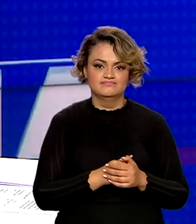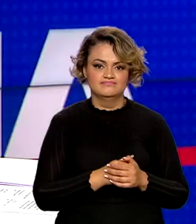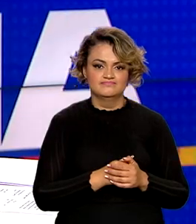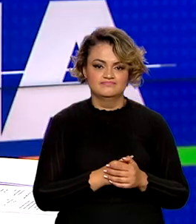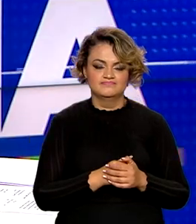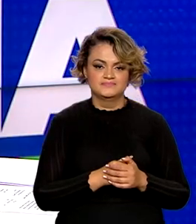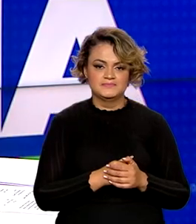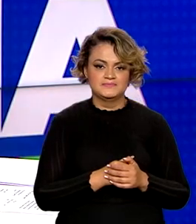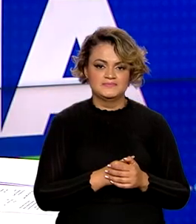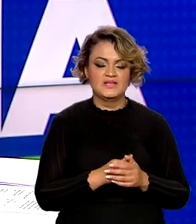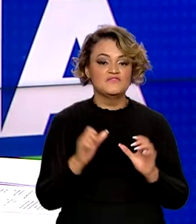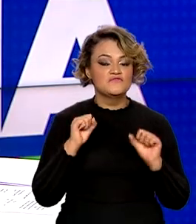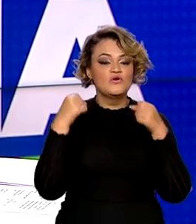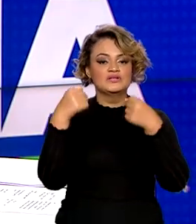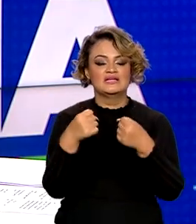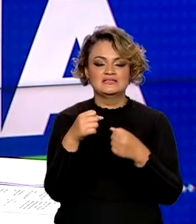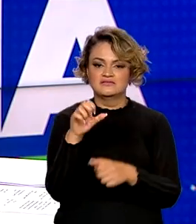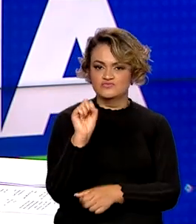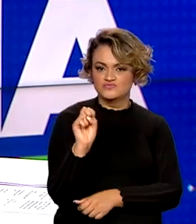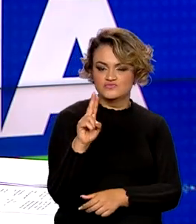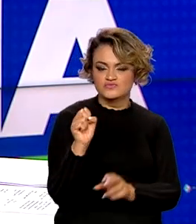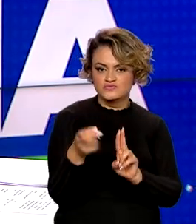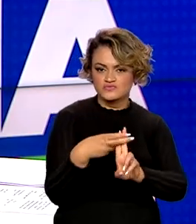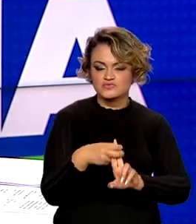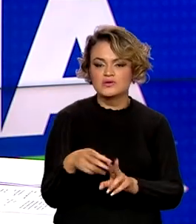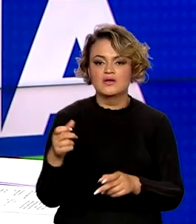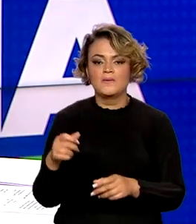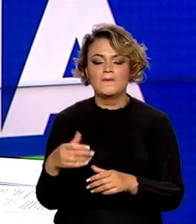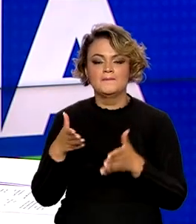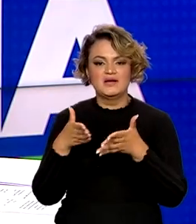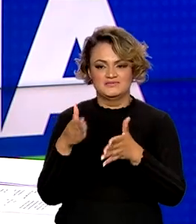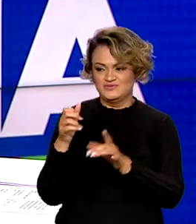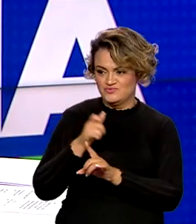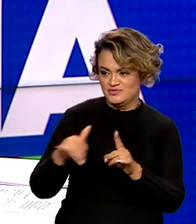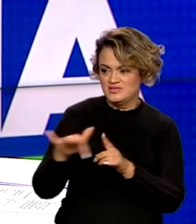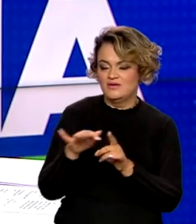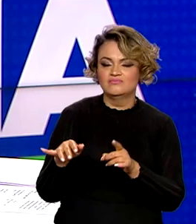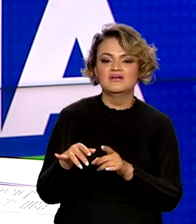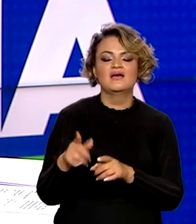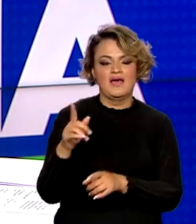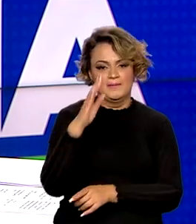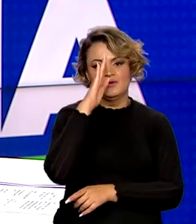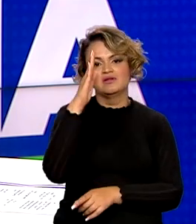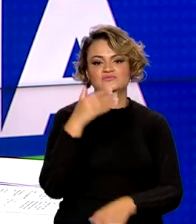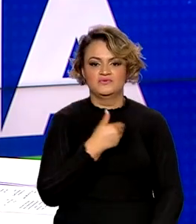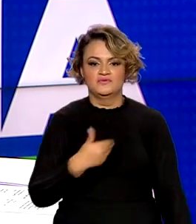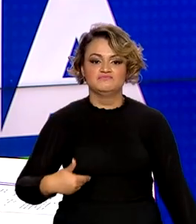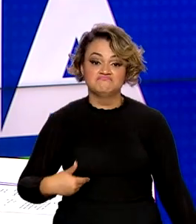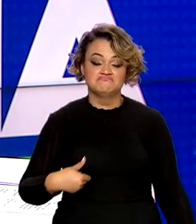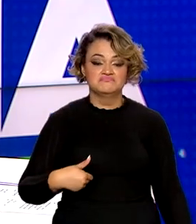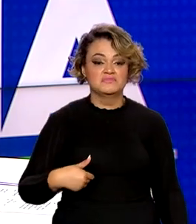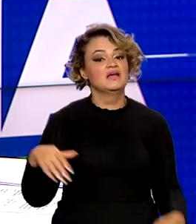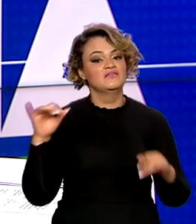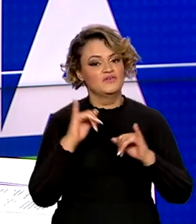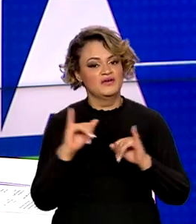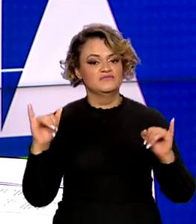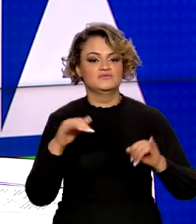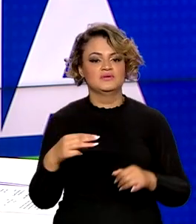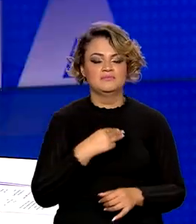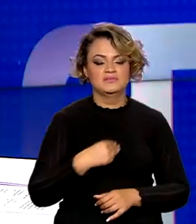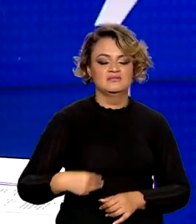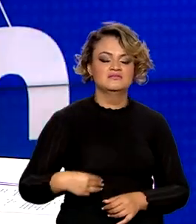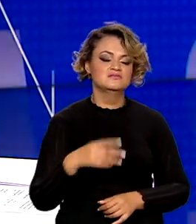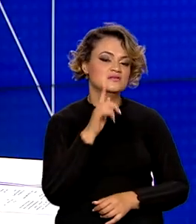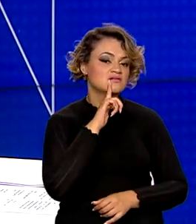O fortalecimento do SUS com participação social é a prioridade do governo. Foi o que defendeu a ministra